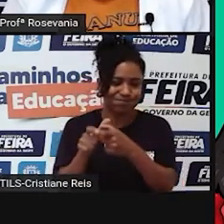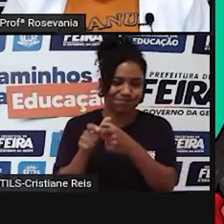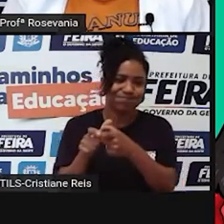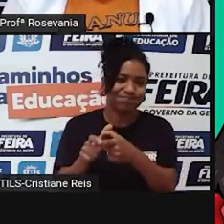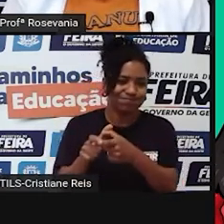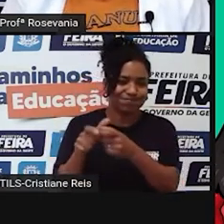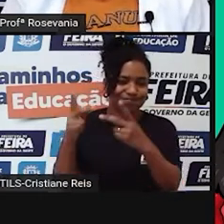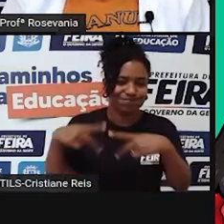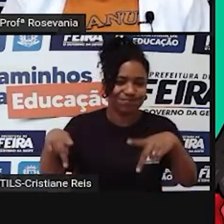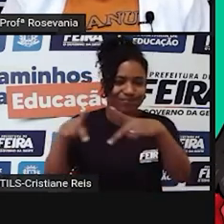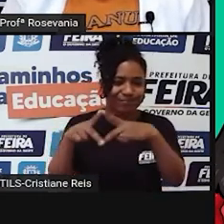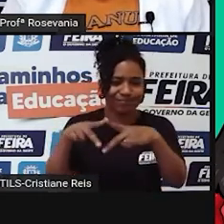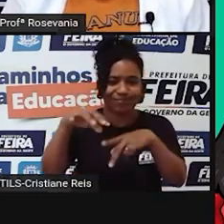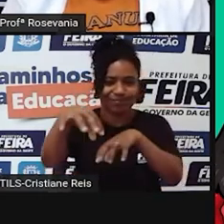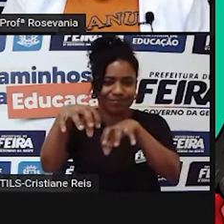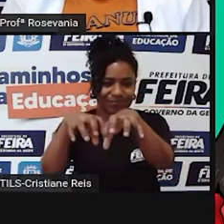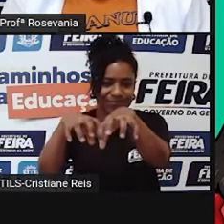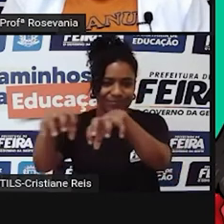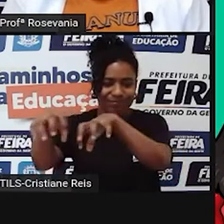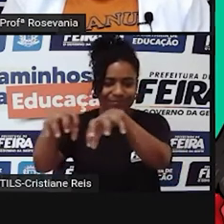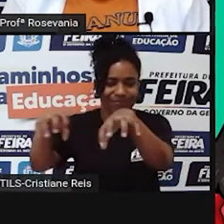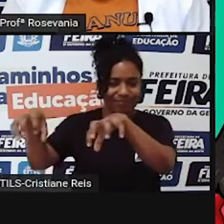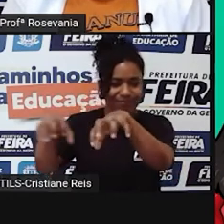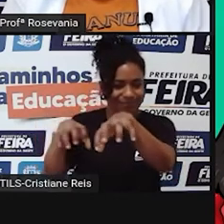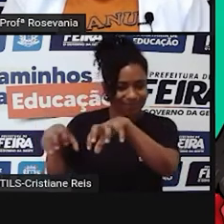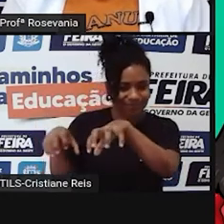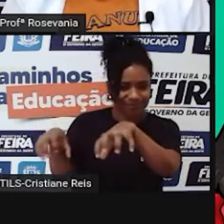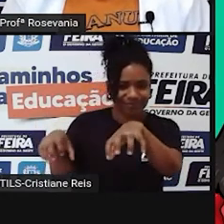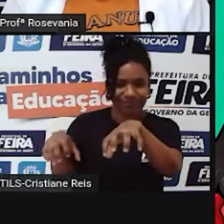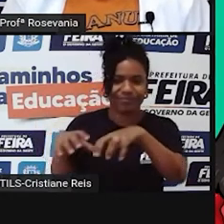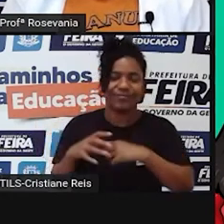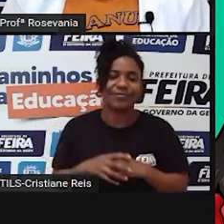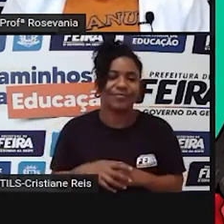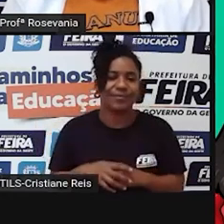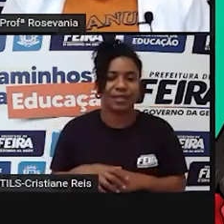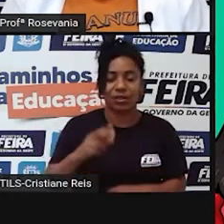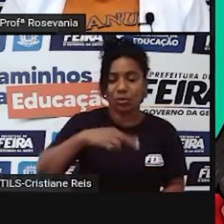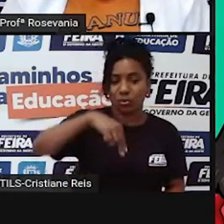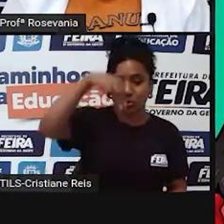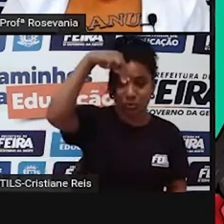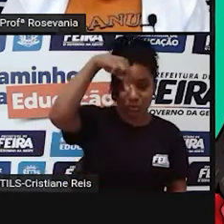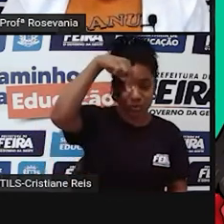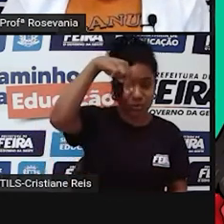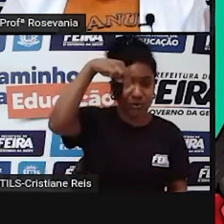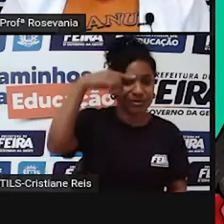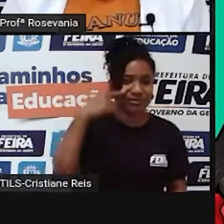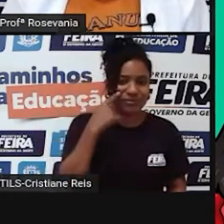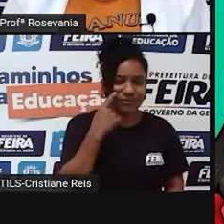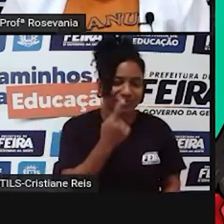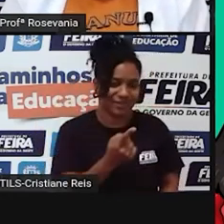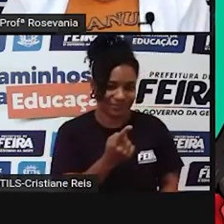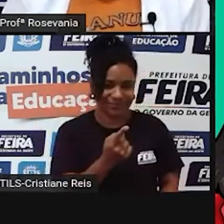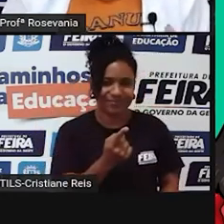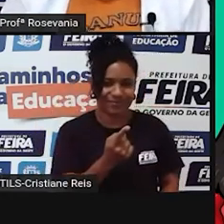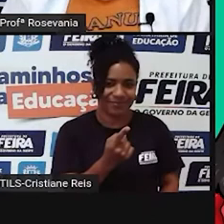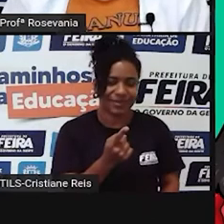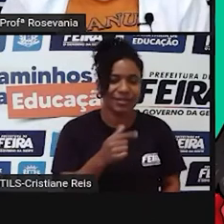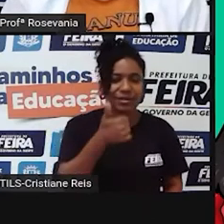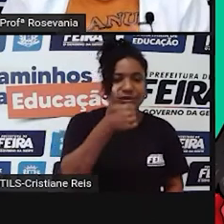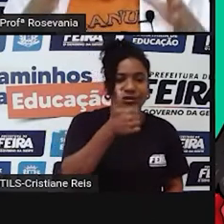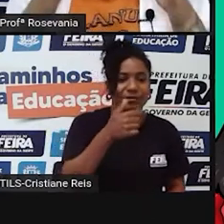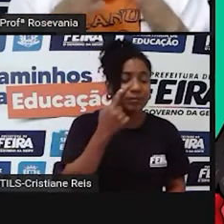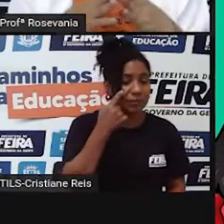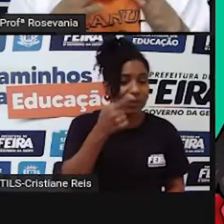distribuída, do que a região norte. Está vendo aqui? A região norte, principalmente a região norte, acontece que a maioria das